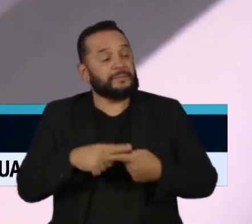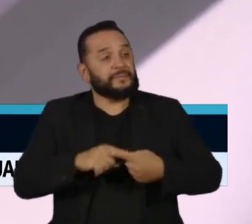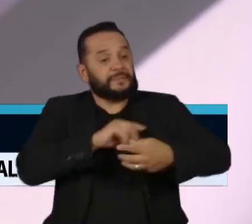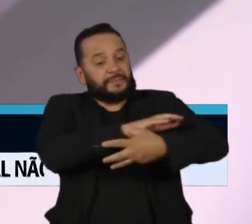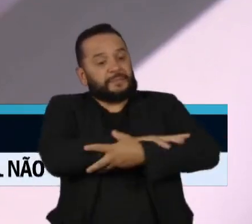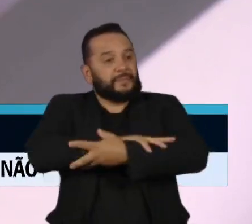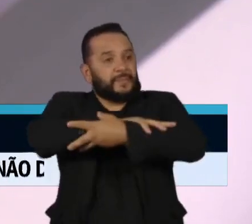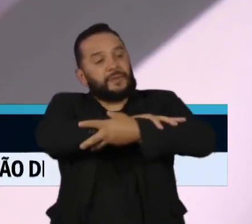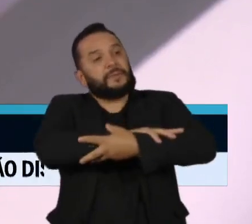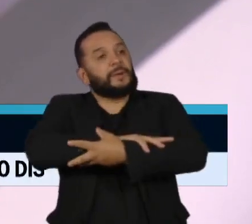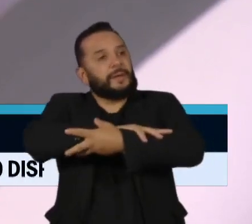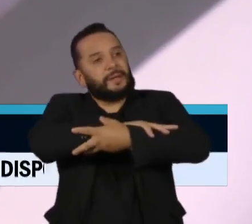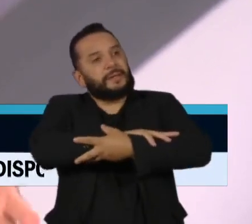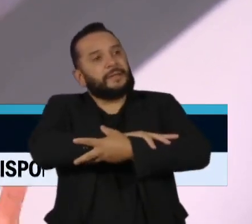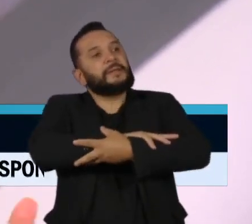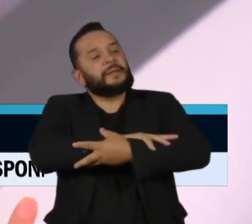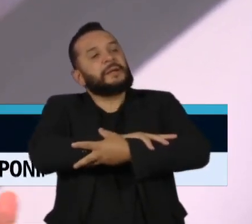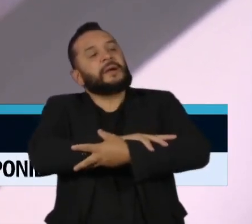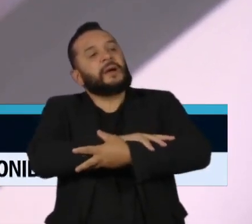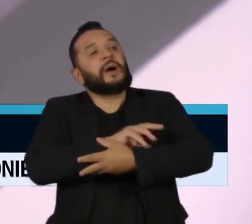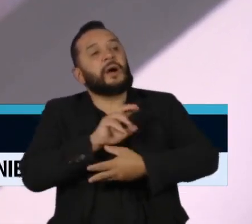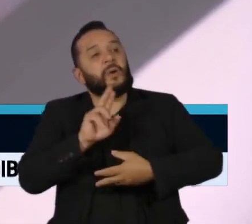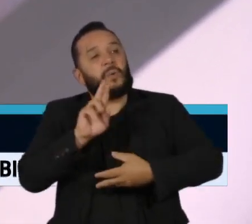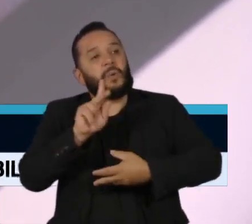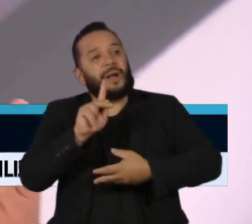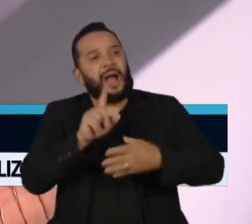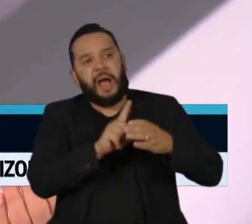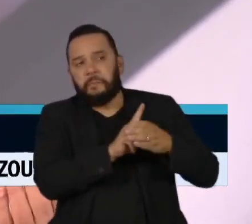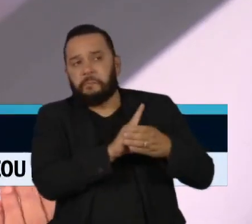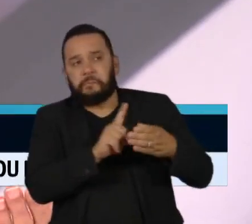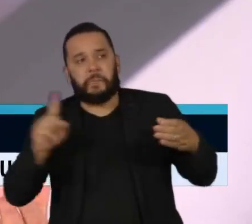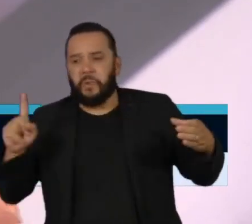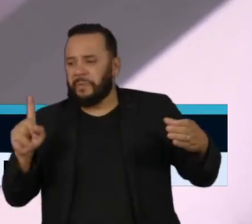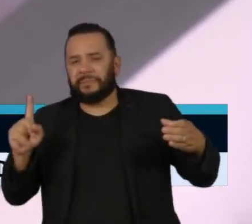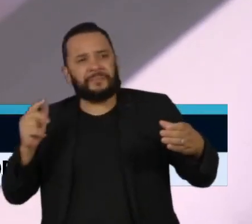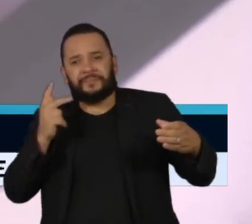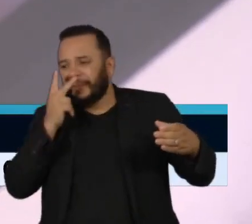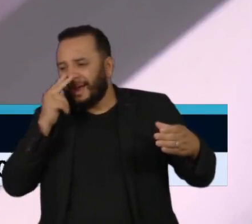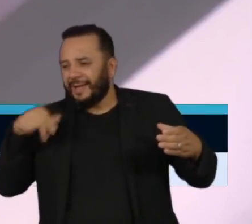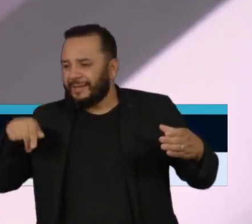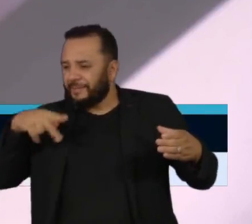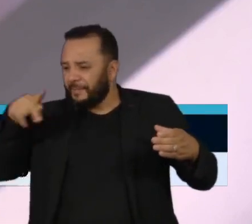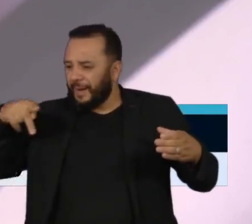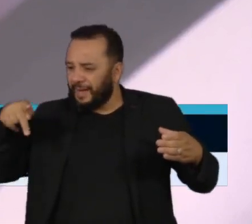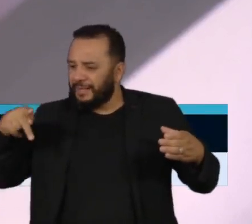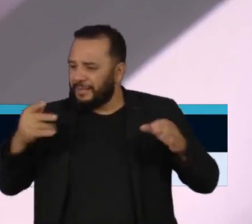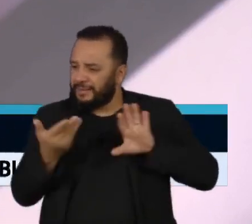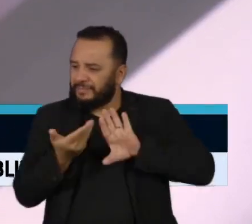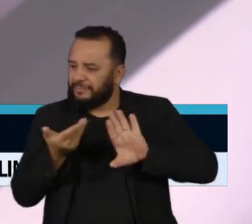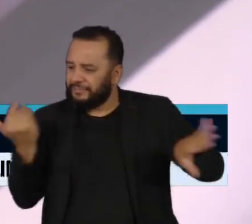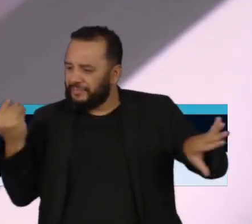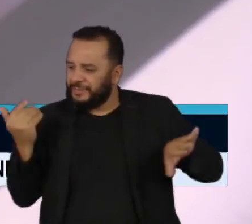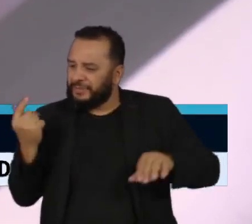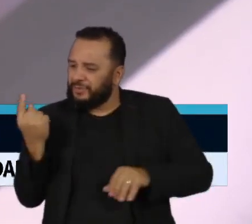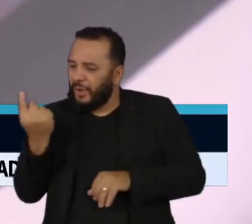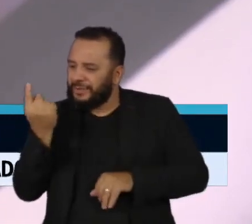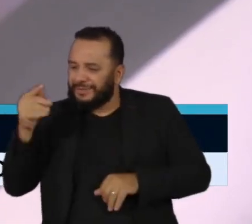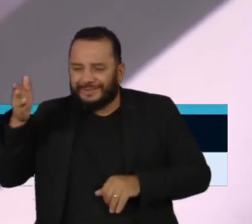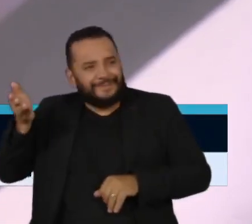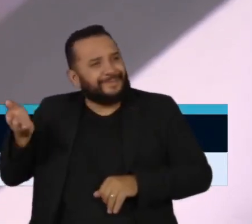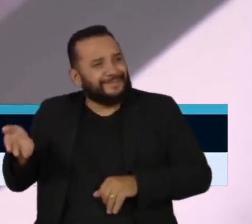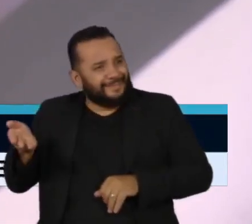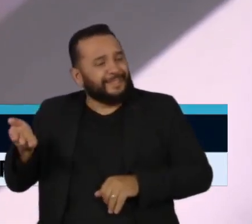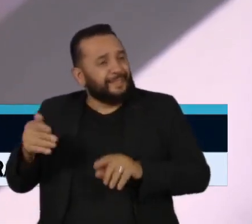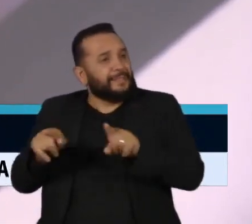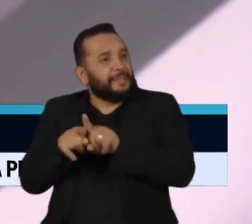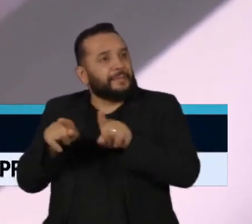o Reino Unido quase que um país, assim, muito distante e não só da opinião pública, mas também dos